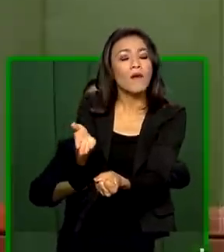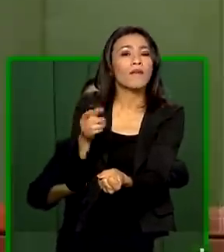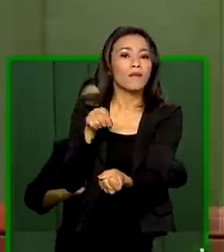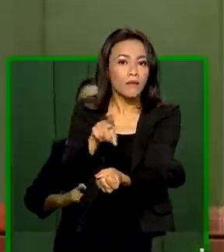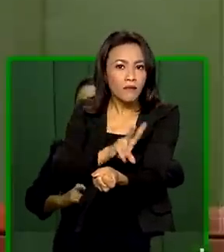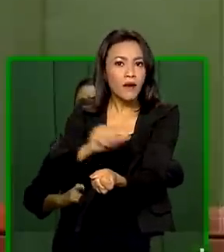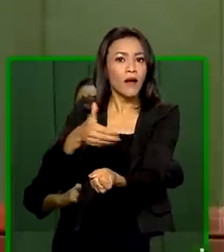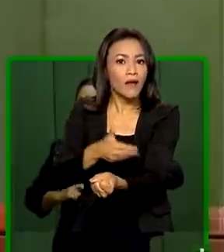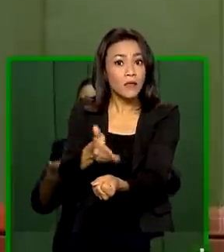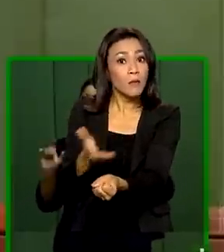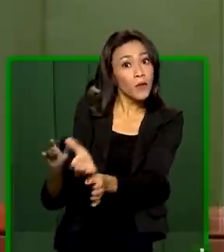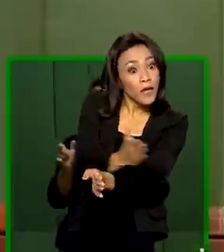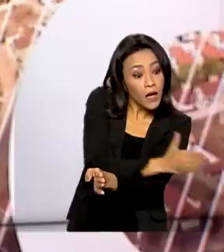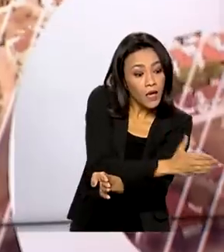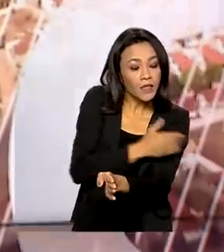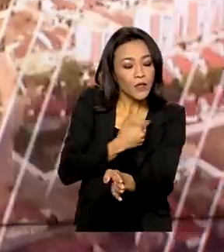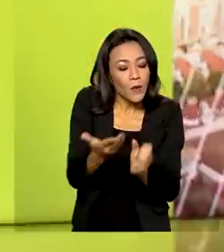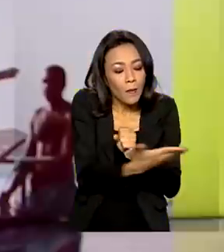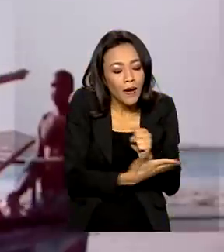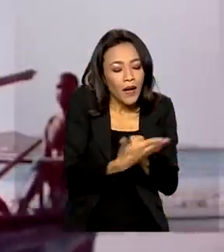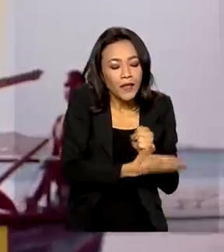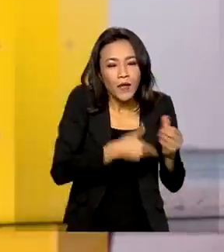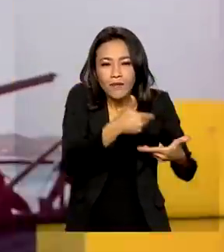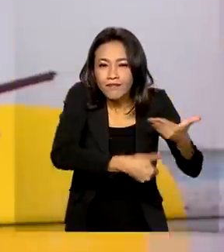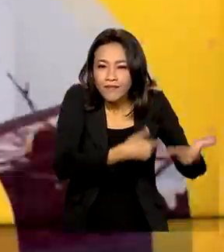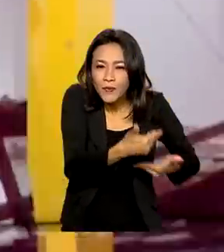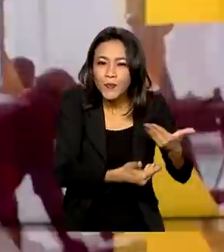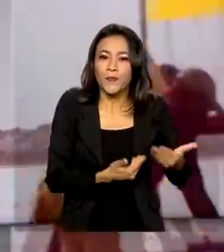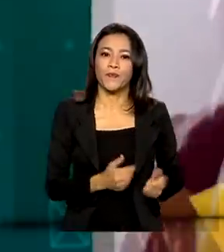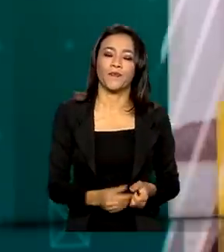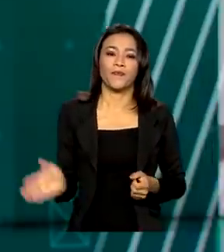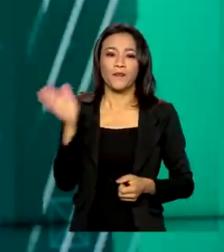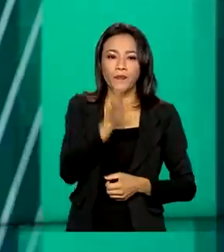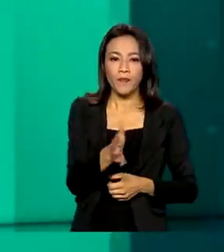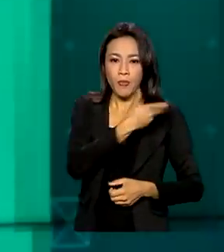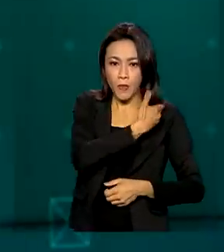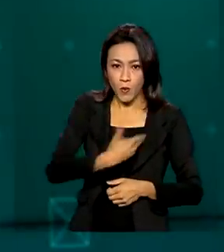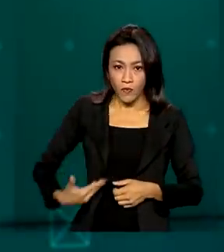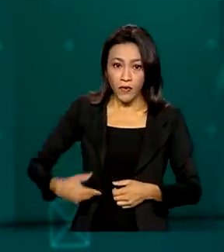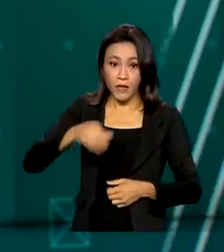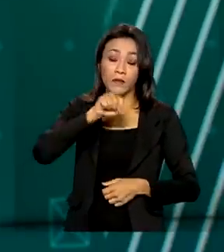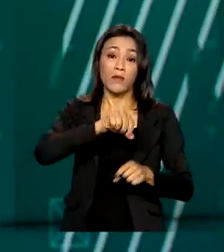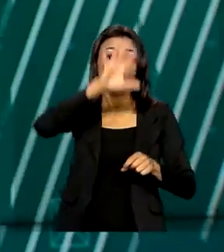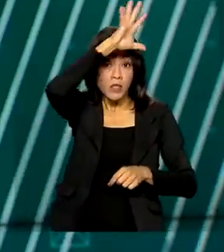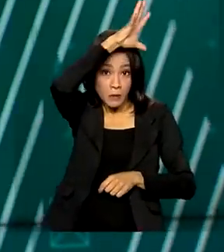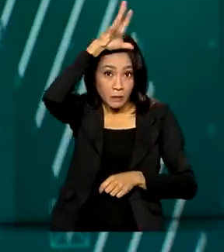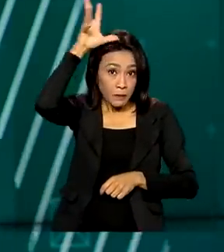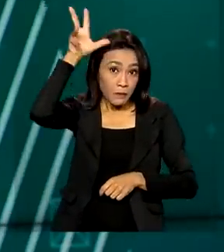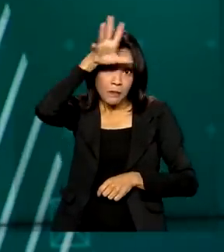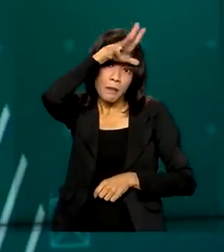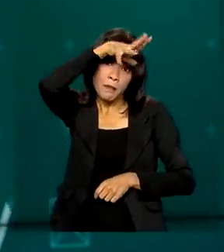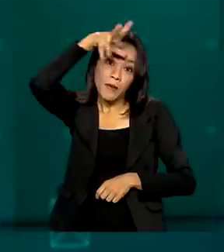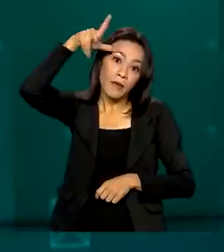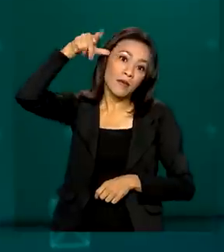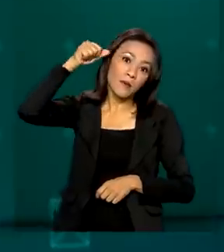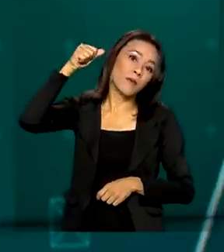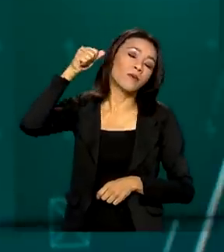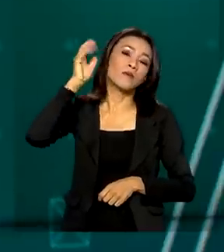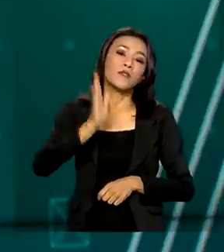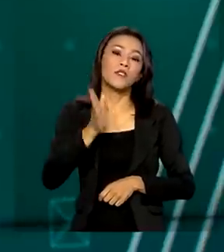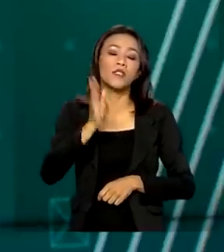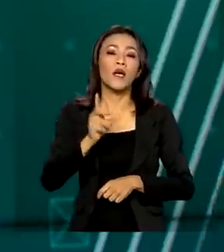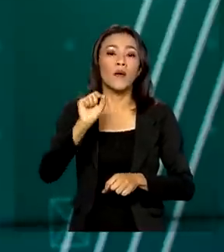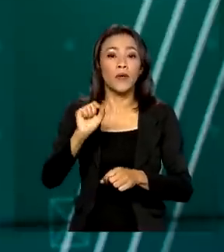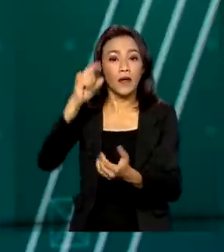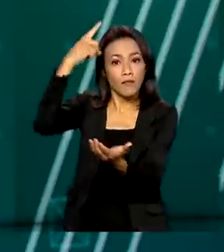sobre os hospitais. O governo de Mato Grosso assinou um termo de ajustamento de conduta para retomar o controle